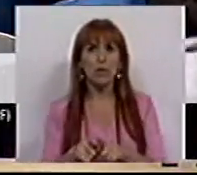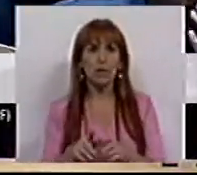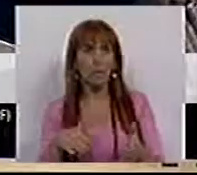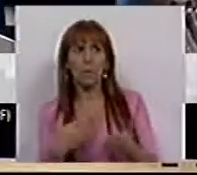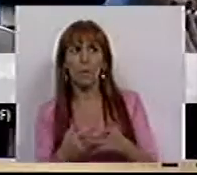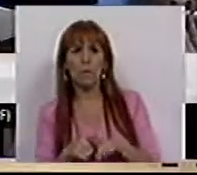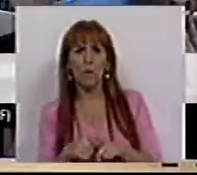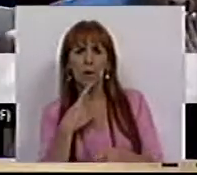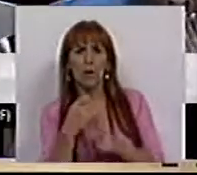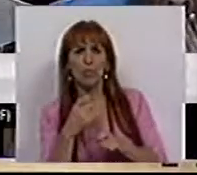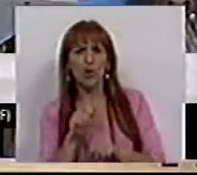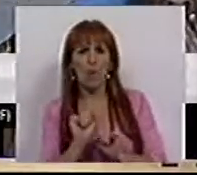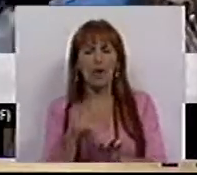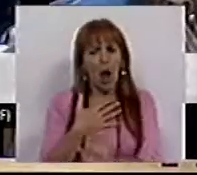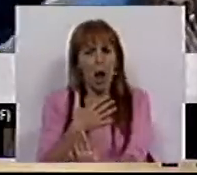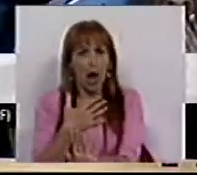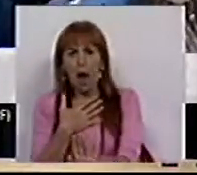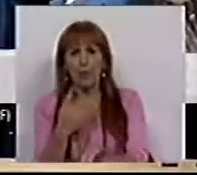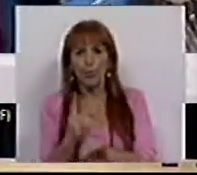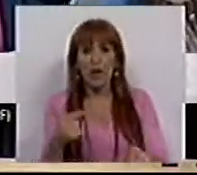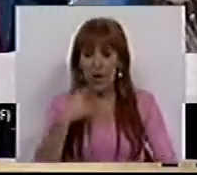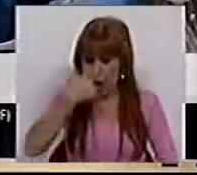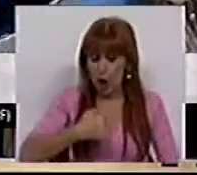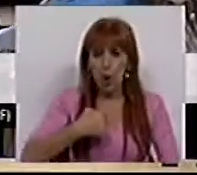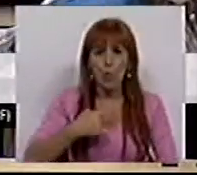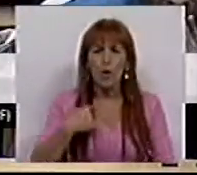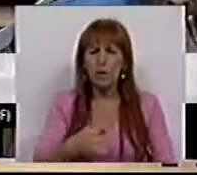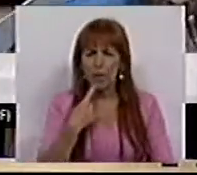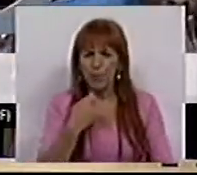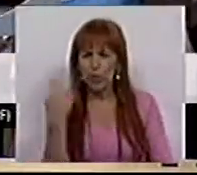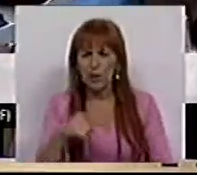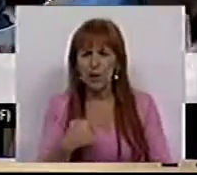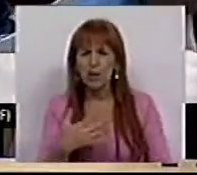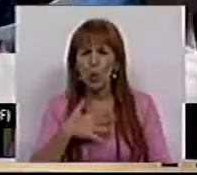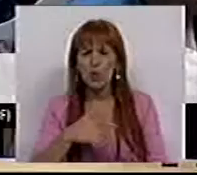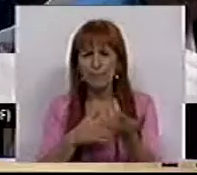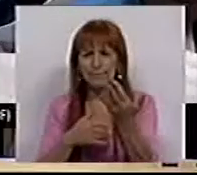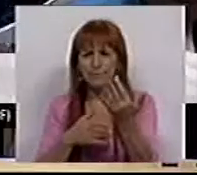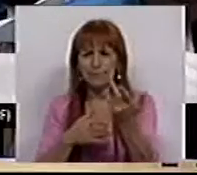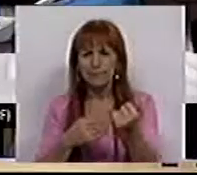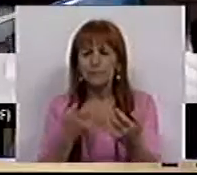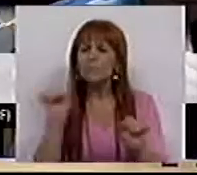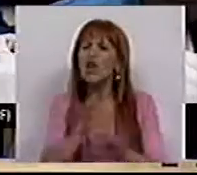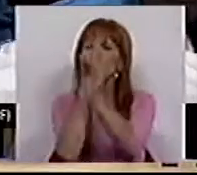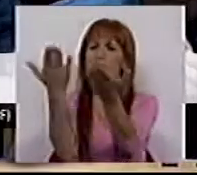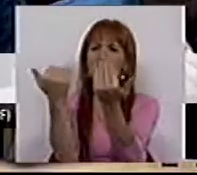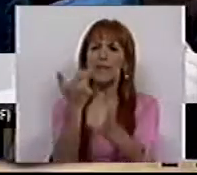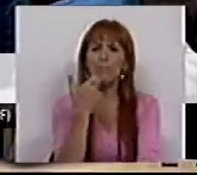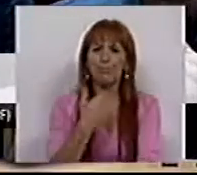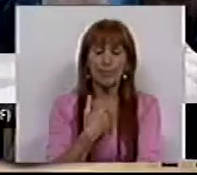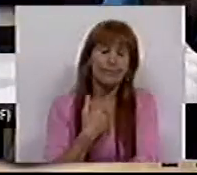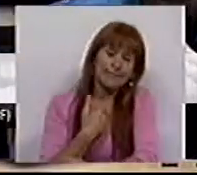sujeitassem às perguntas da oposição, porque eu pessoalmente tinha perguntas e gostaria que fossem esclarecidas.